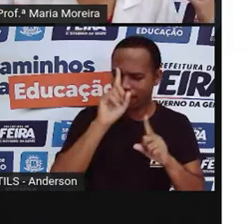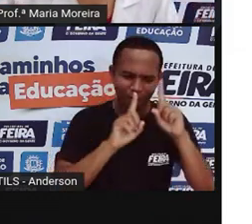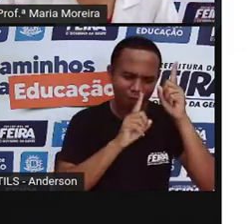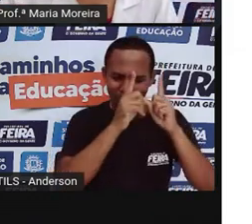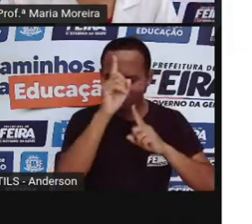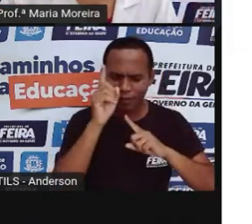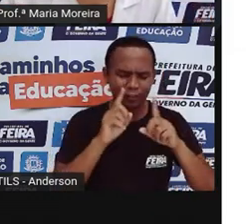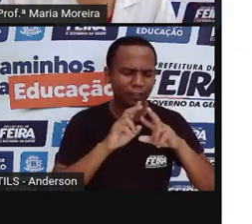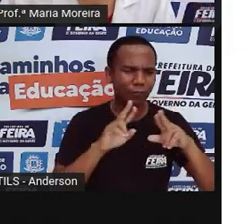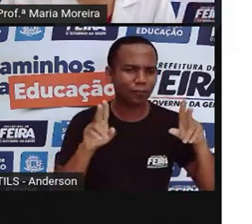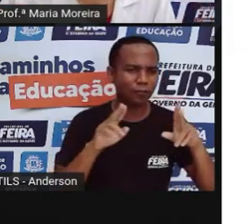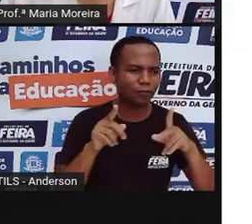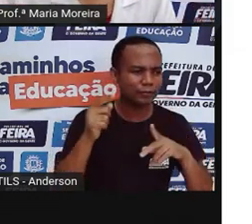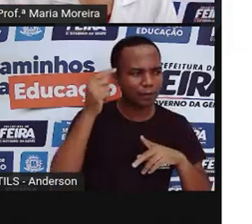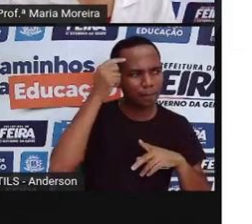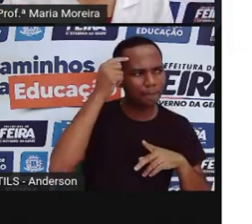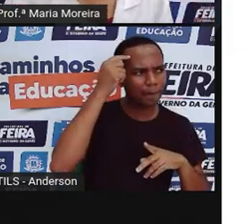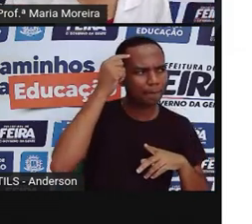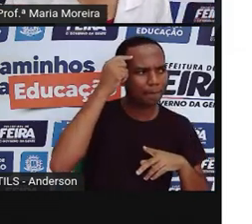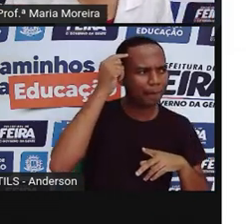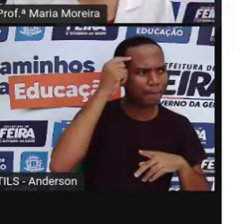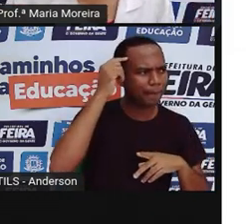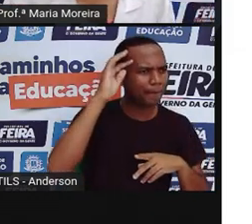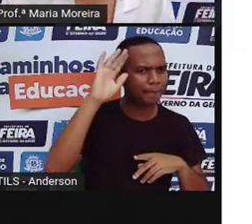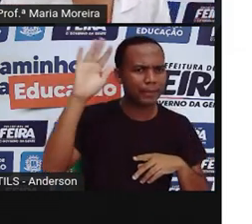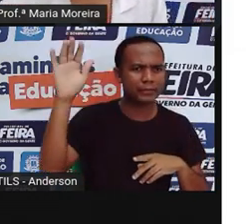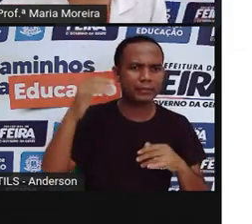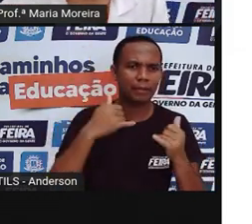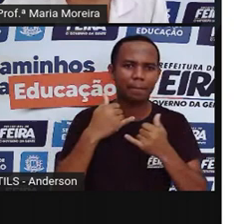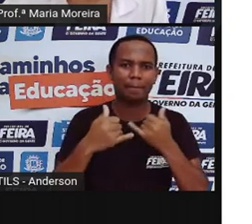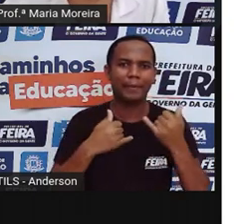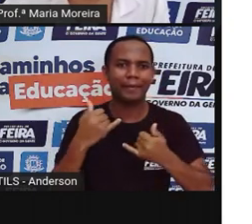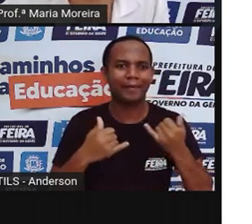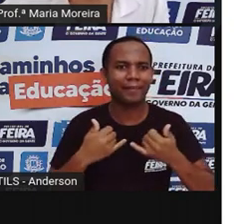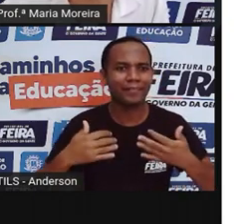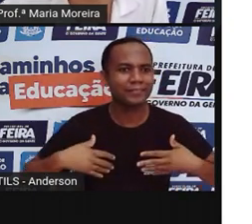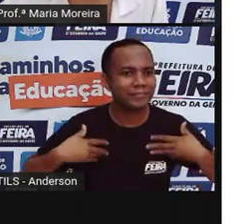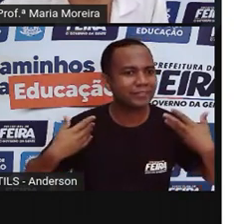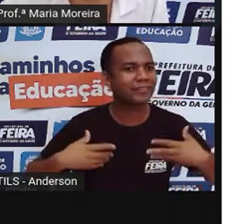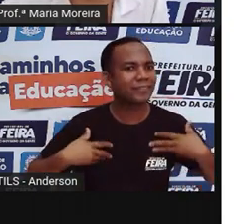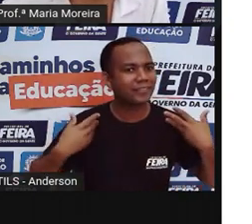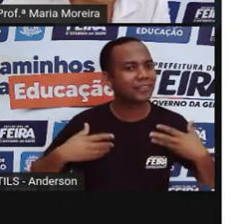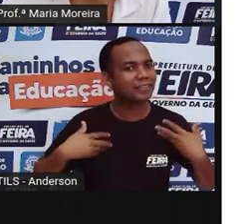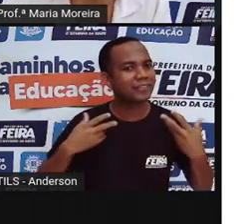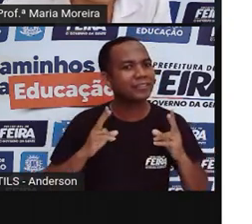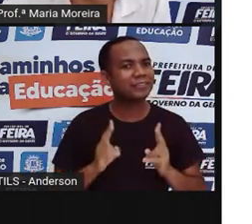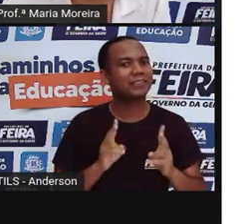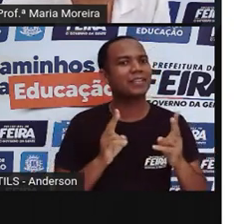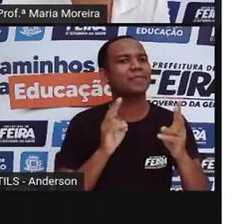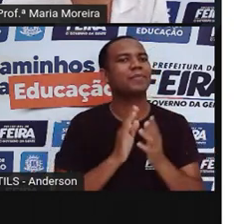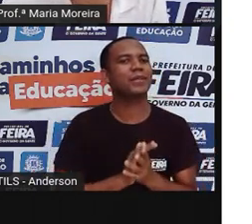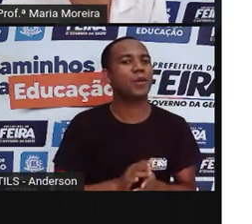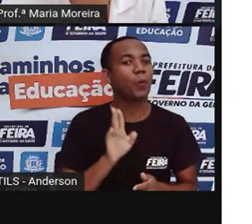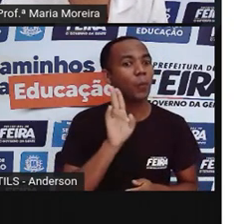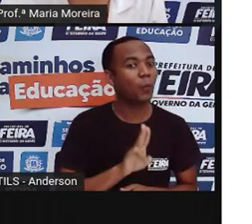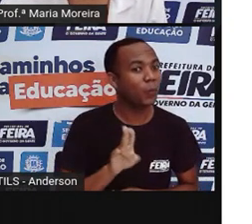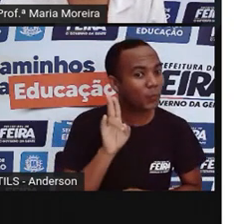Imaginem uma outra realidade. Brinquem e se divirtam bastante. Usem muito a